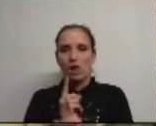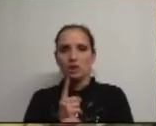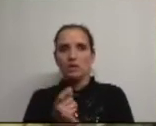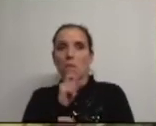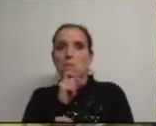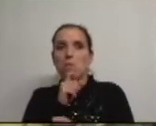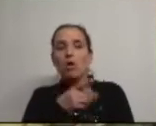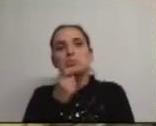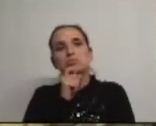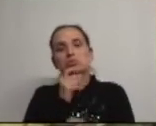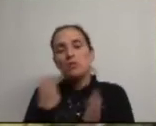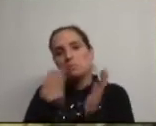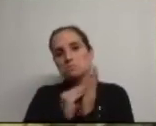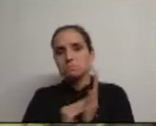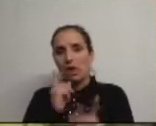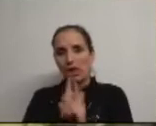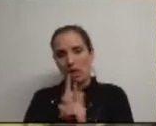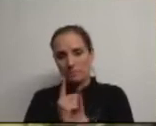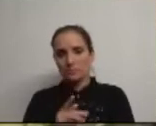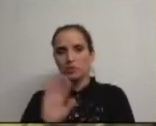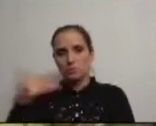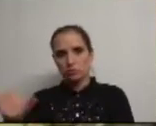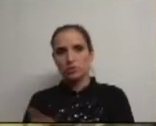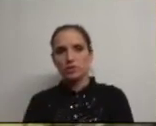pode ser que seja possível, a inscrição.